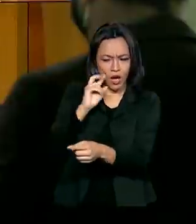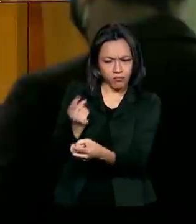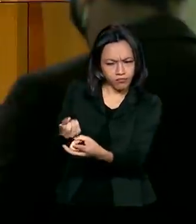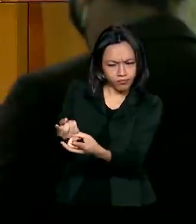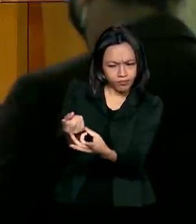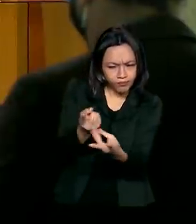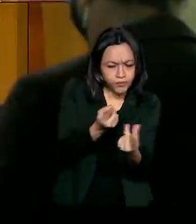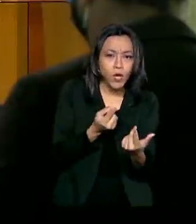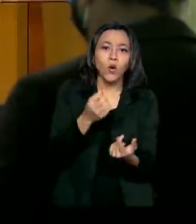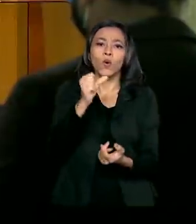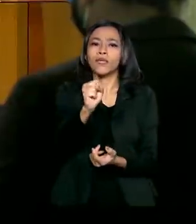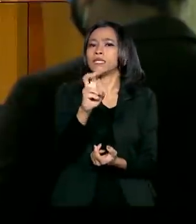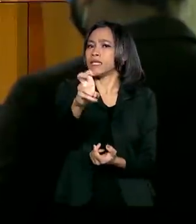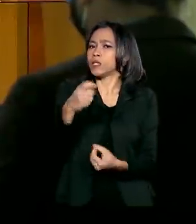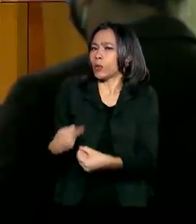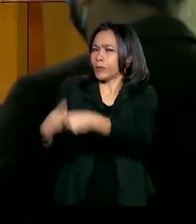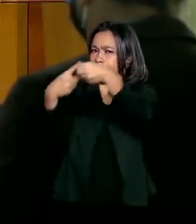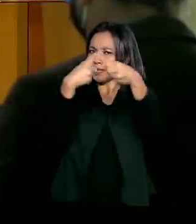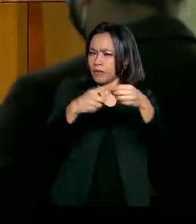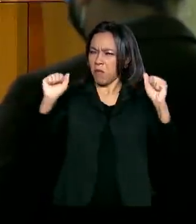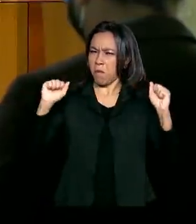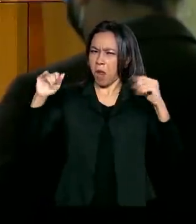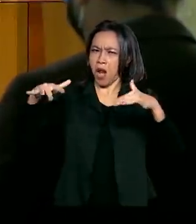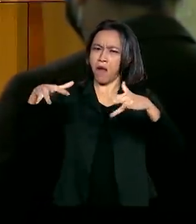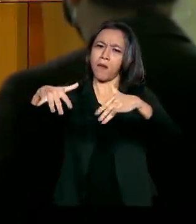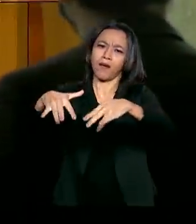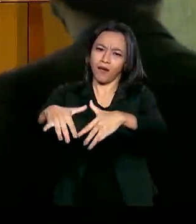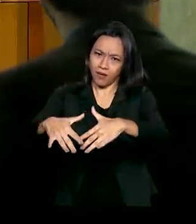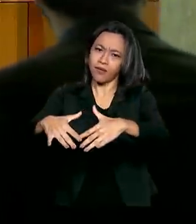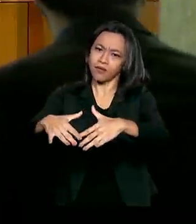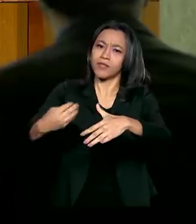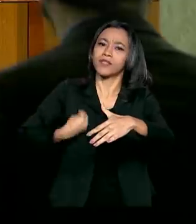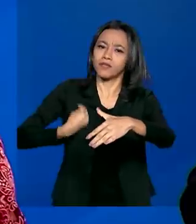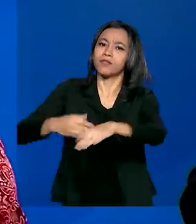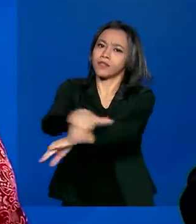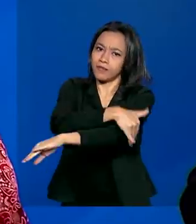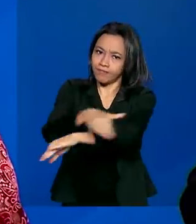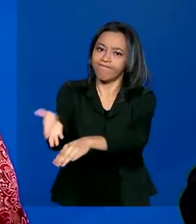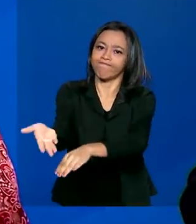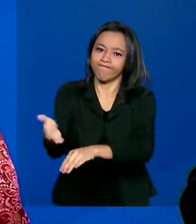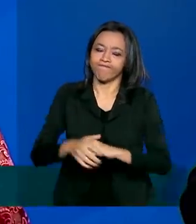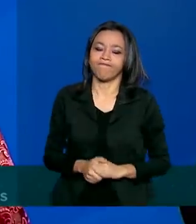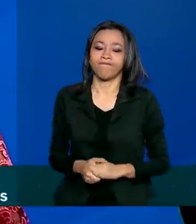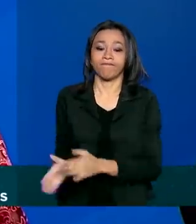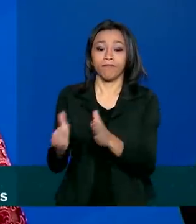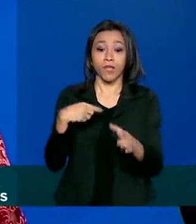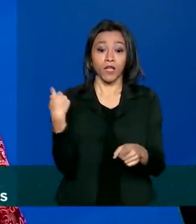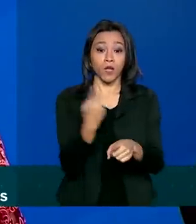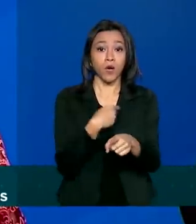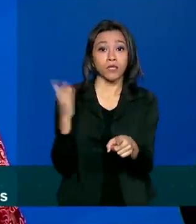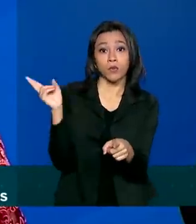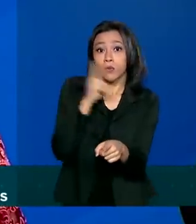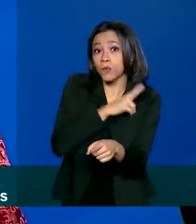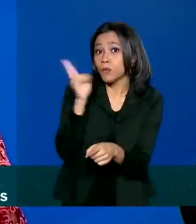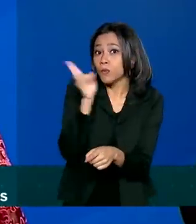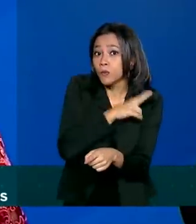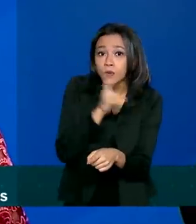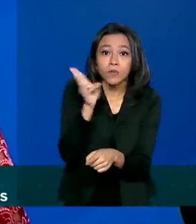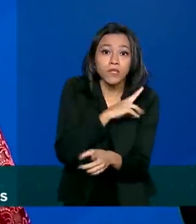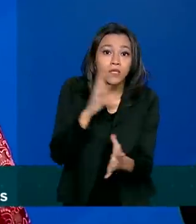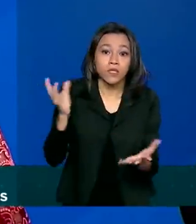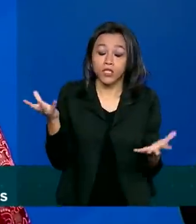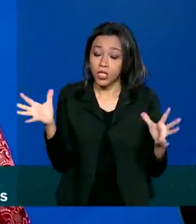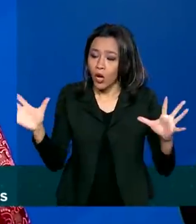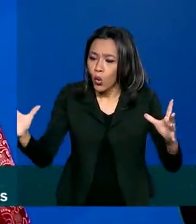municípios em que se concentram a maior parte dessas pessoas. Nós temos pressa de acolher o maior número